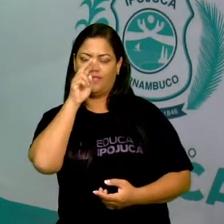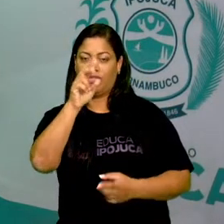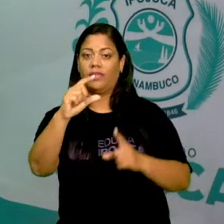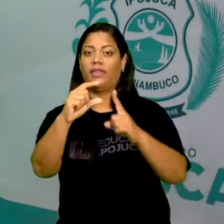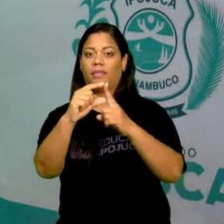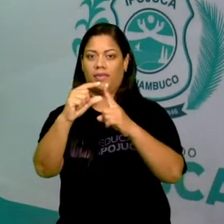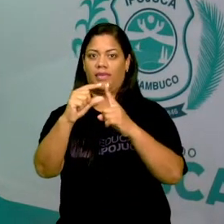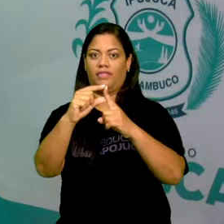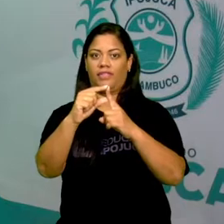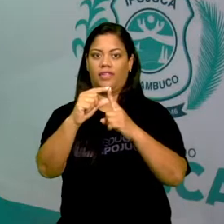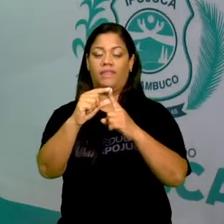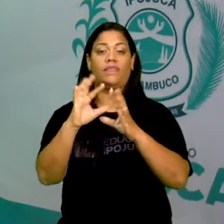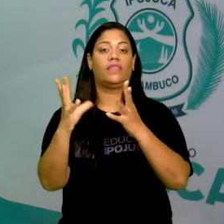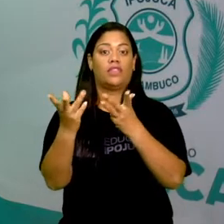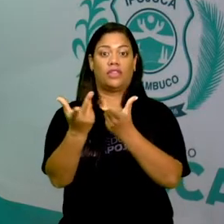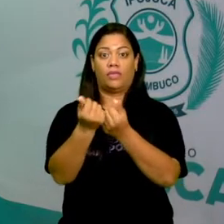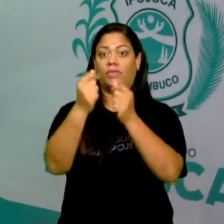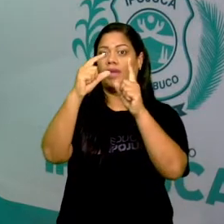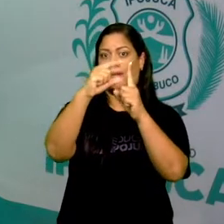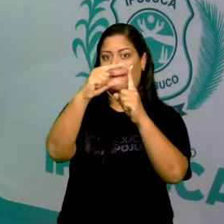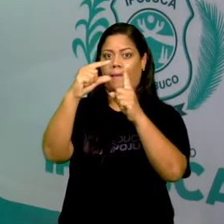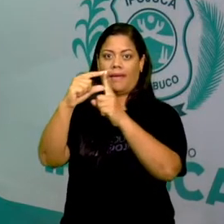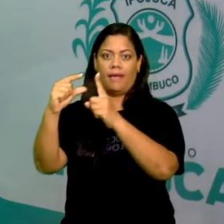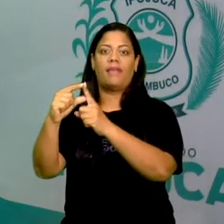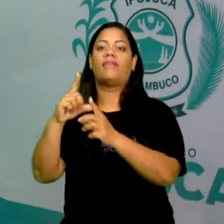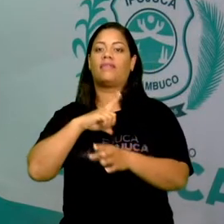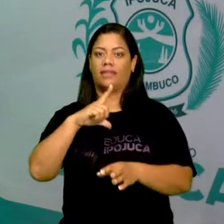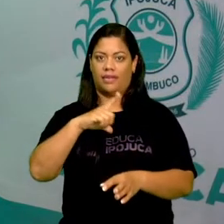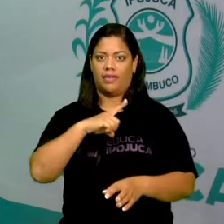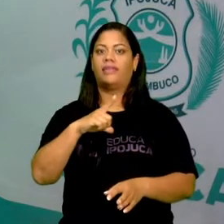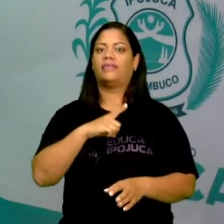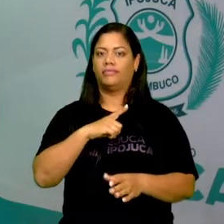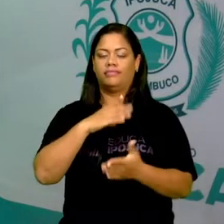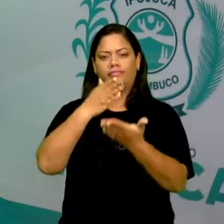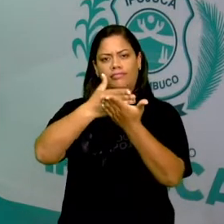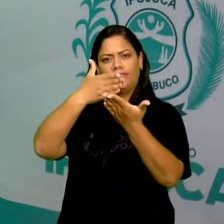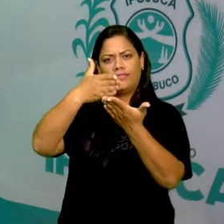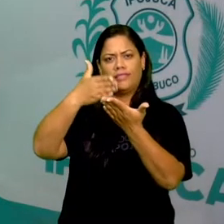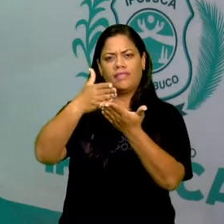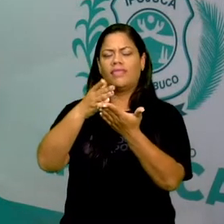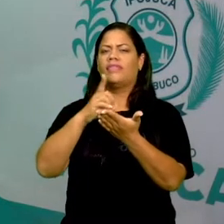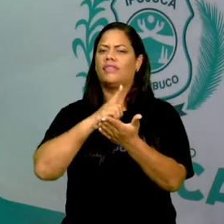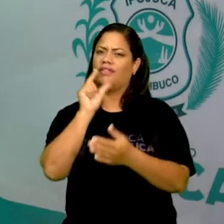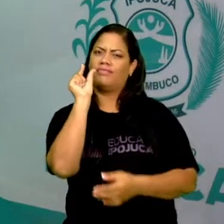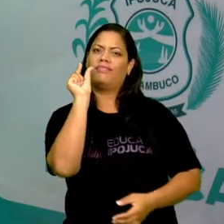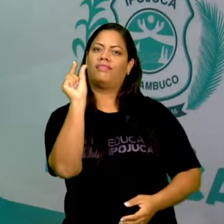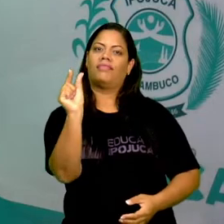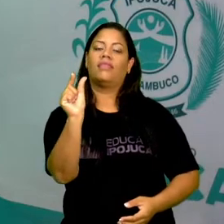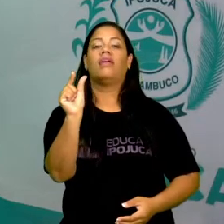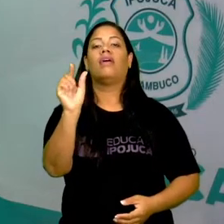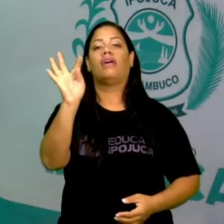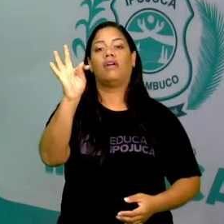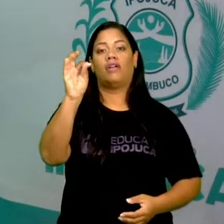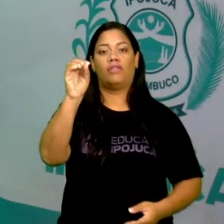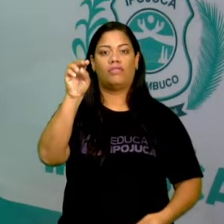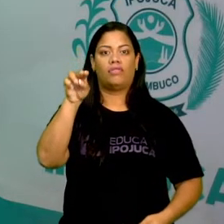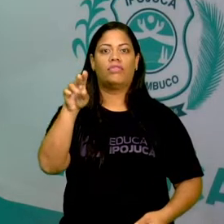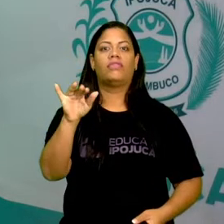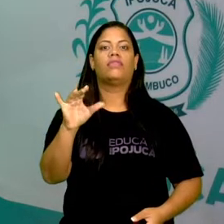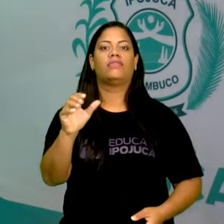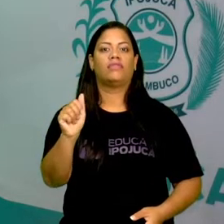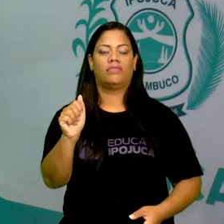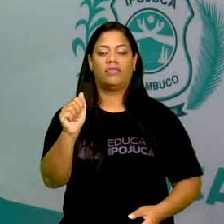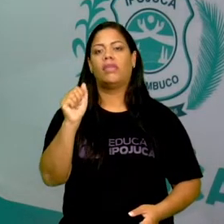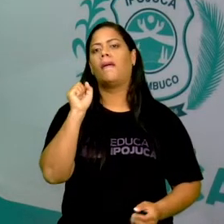palavra. Então, toda palavra tem uma sílaba tônica. E essa sílaba tônica, às vezes, é